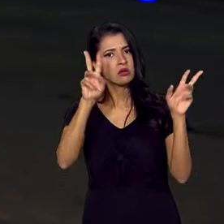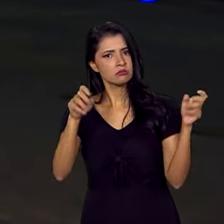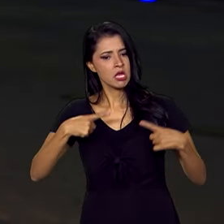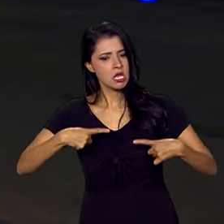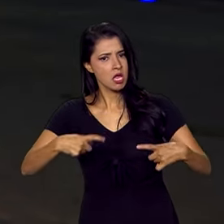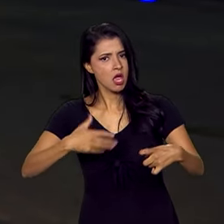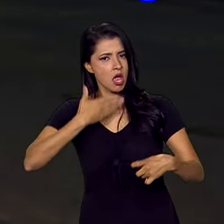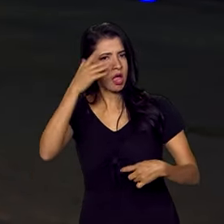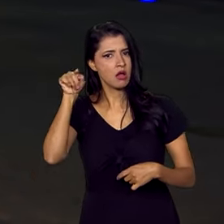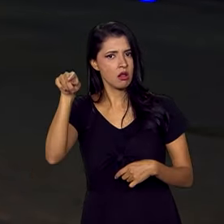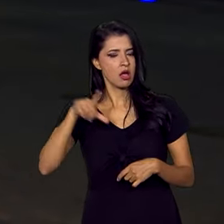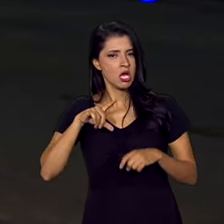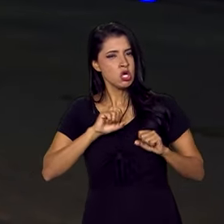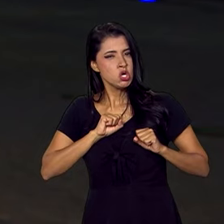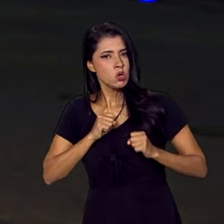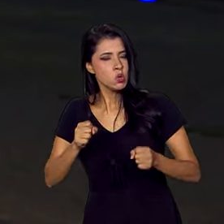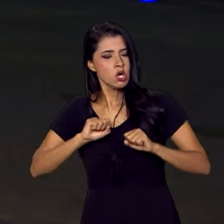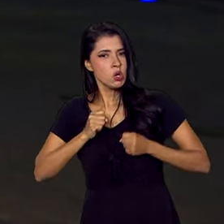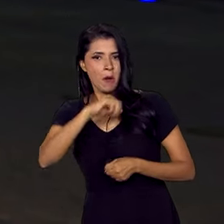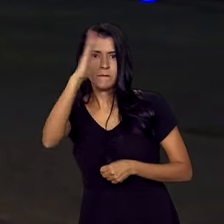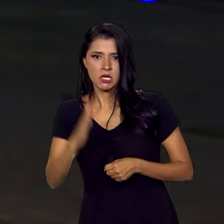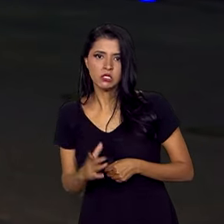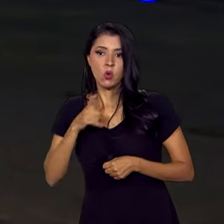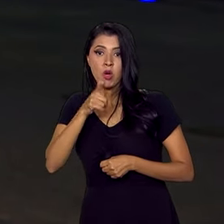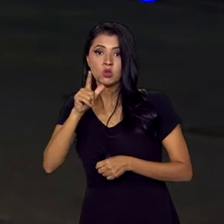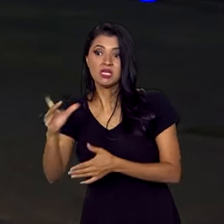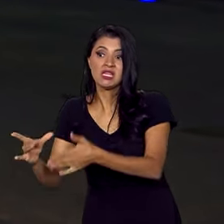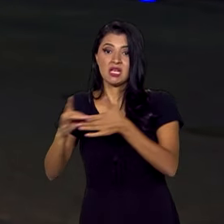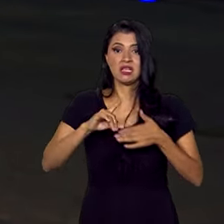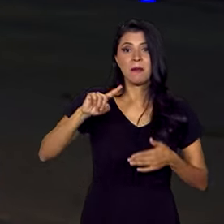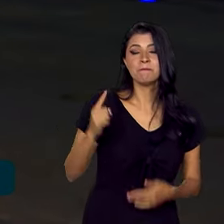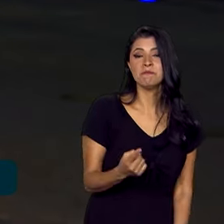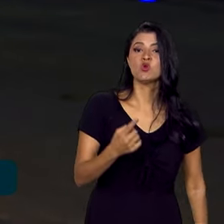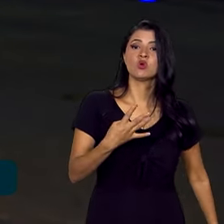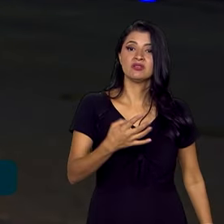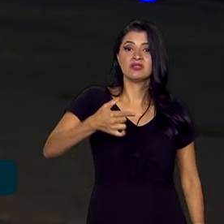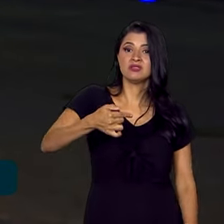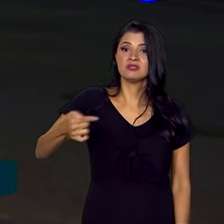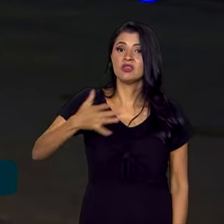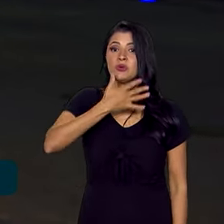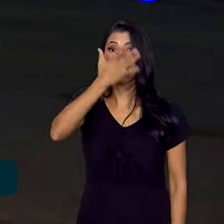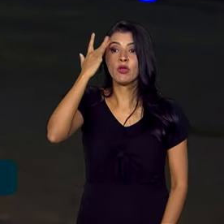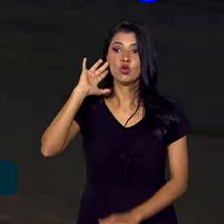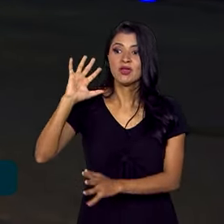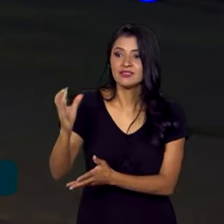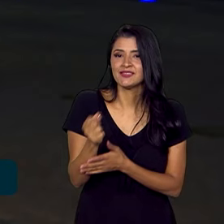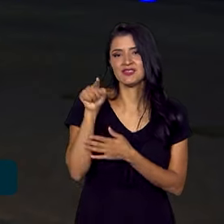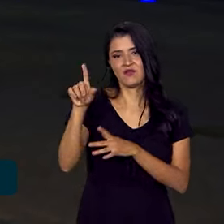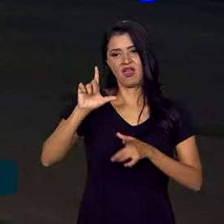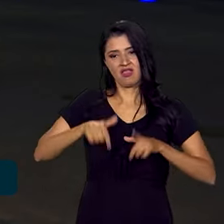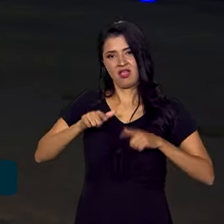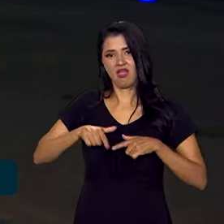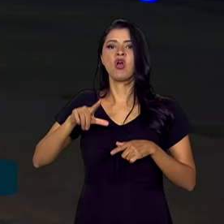Médio e os esforços do Brasil pela repatriação de 1.477 pessoas resgatadas de Israel,